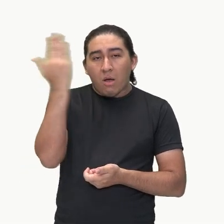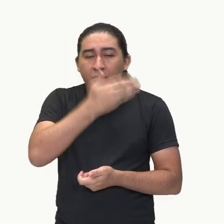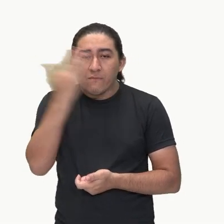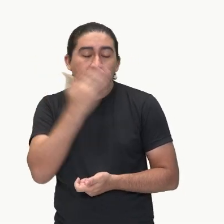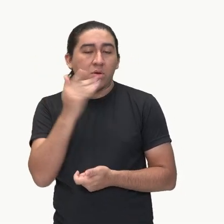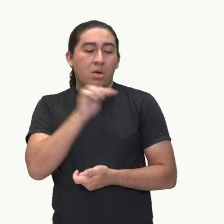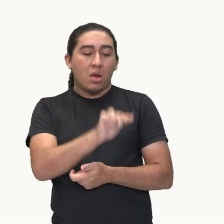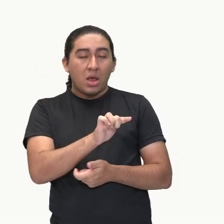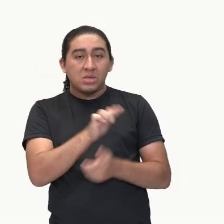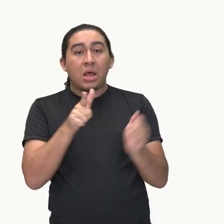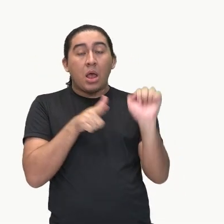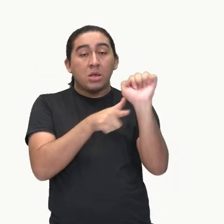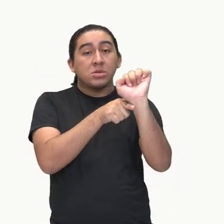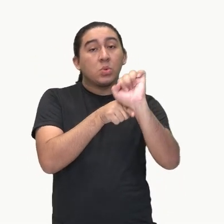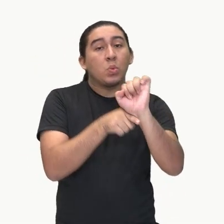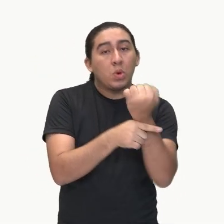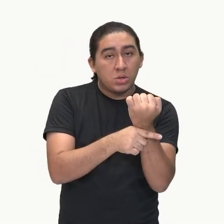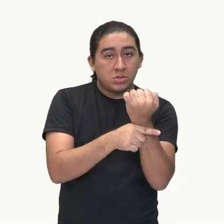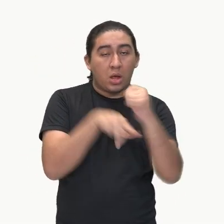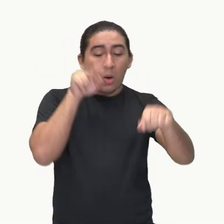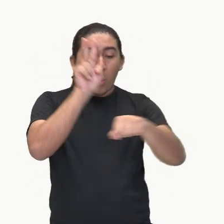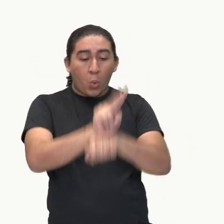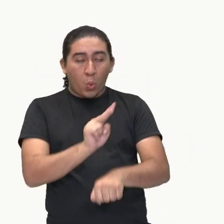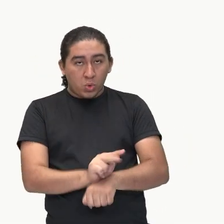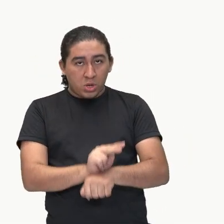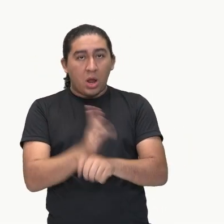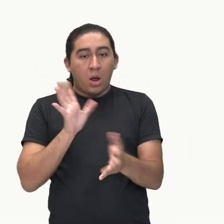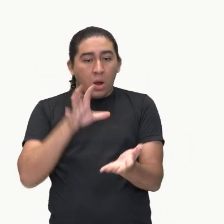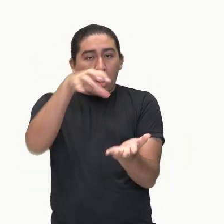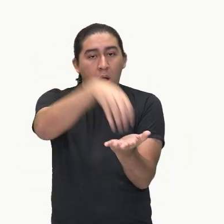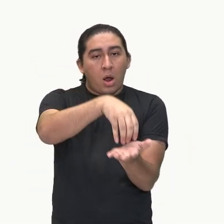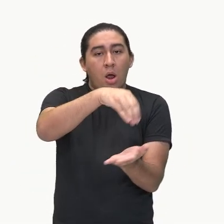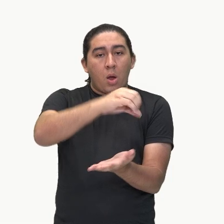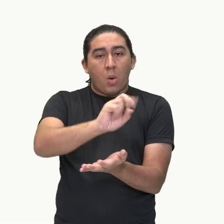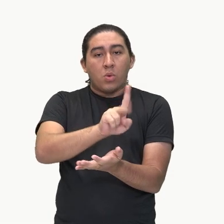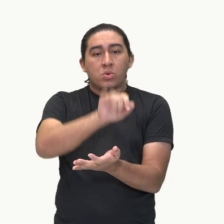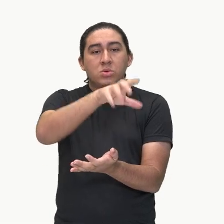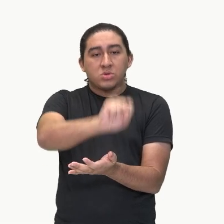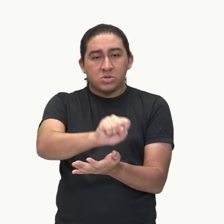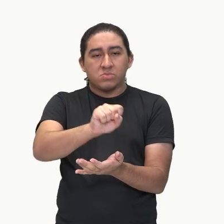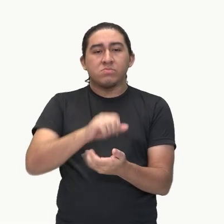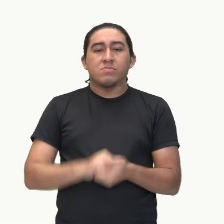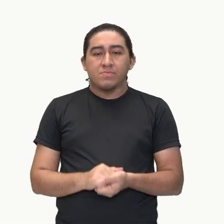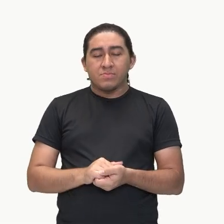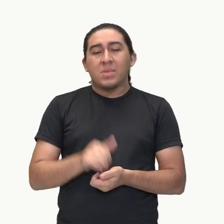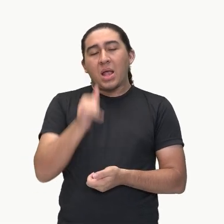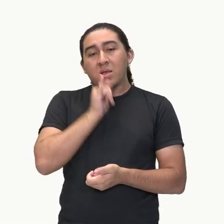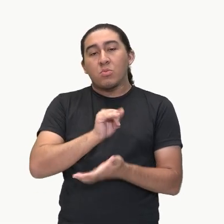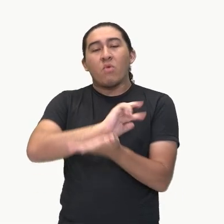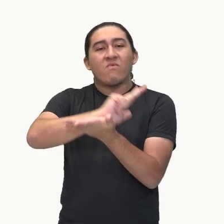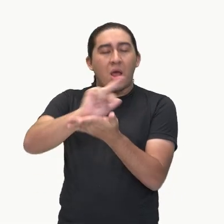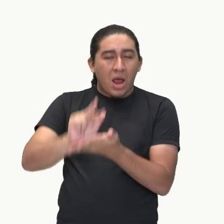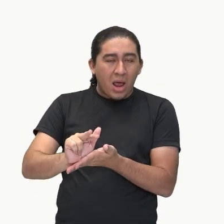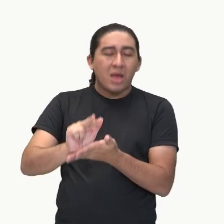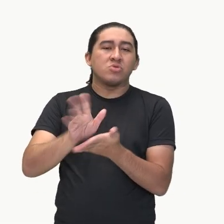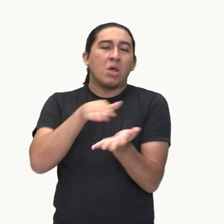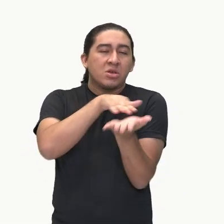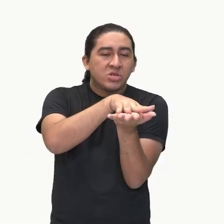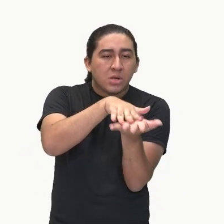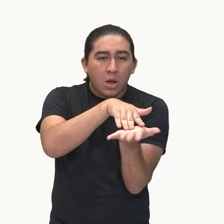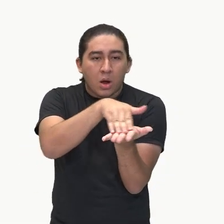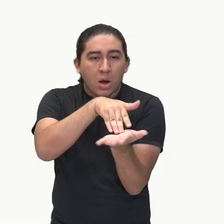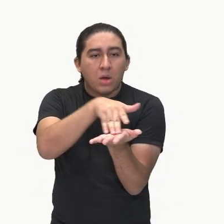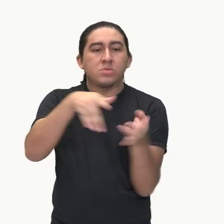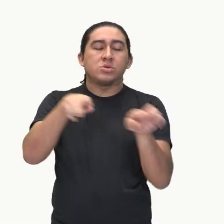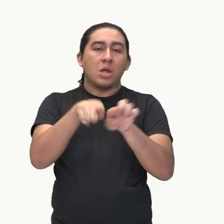organizações sociais distintas, tais quais ciganos, quilombolas e indígenas,